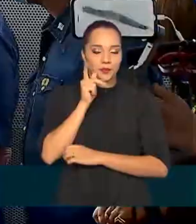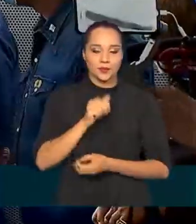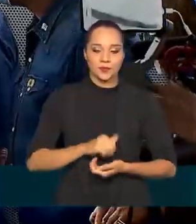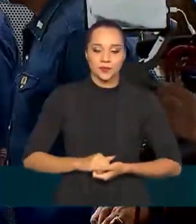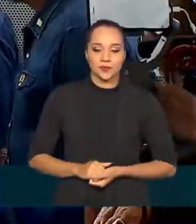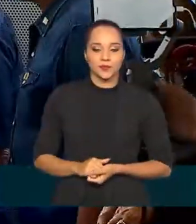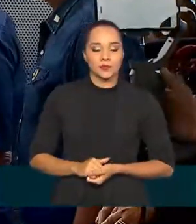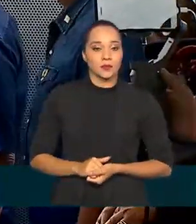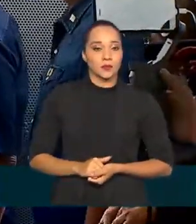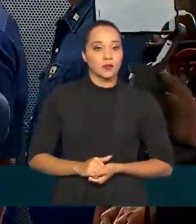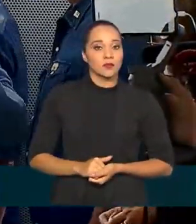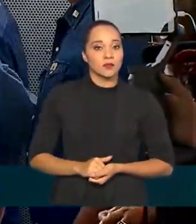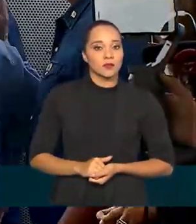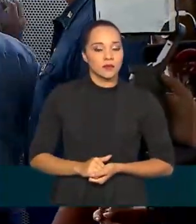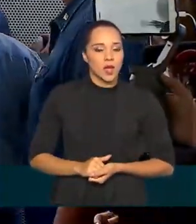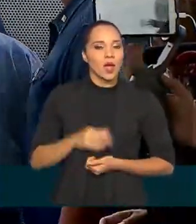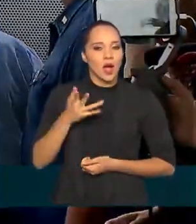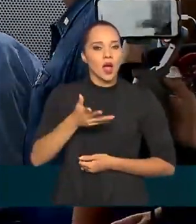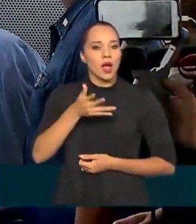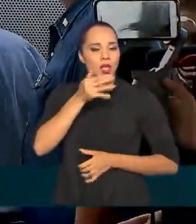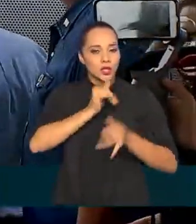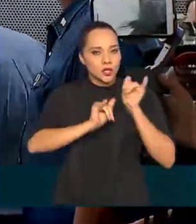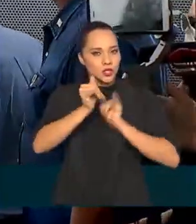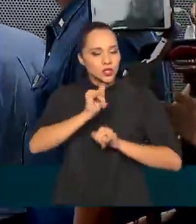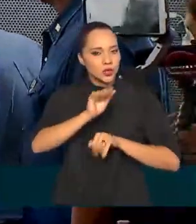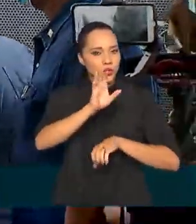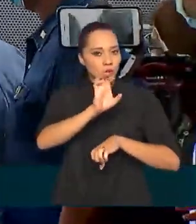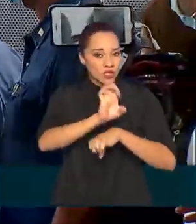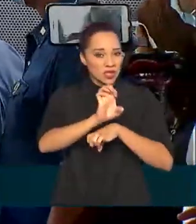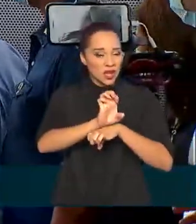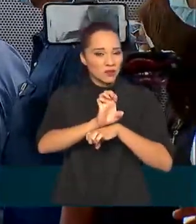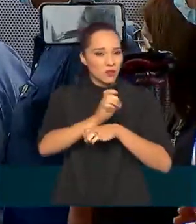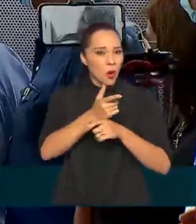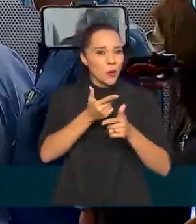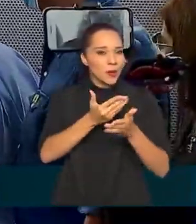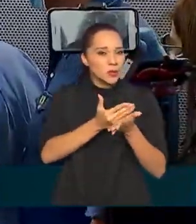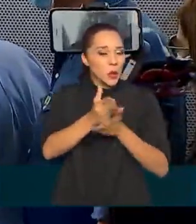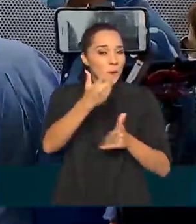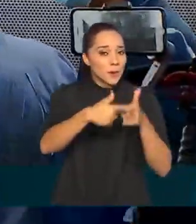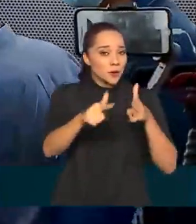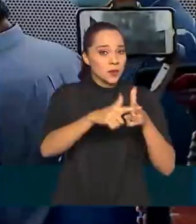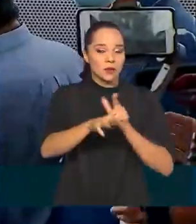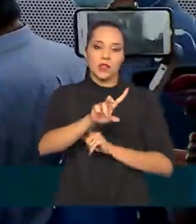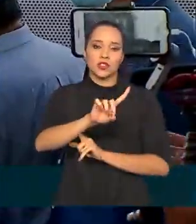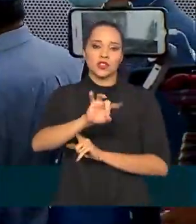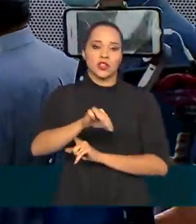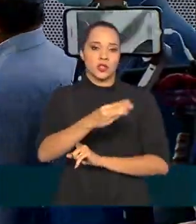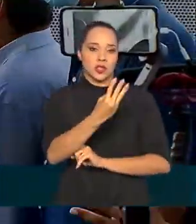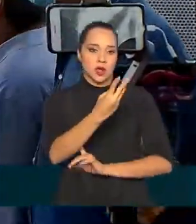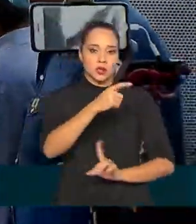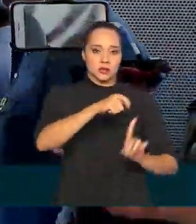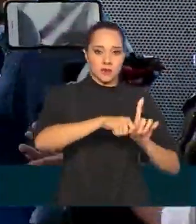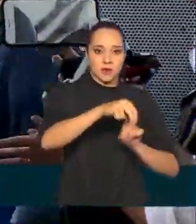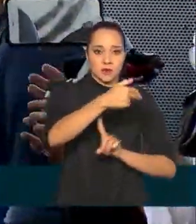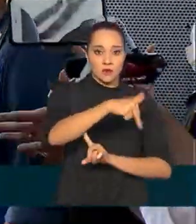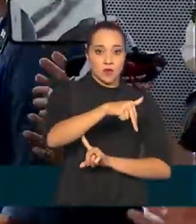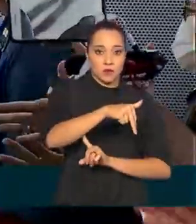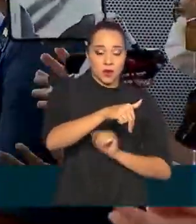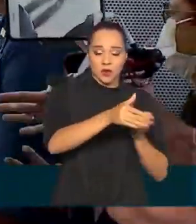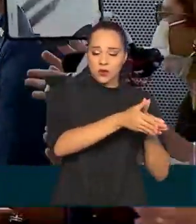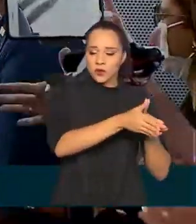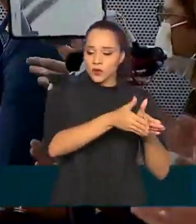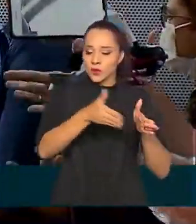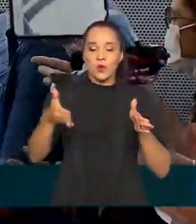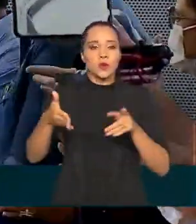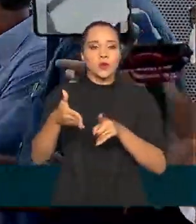O fornecimento de energia no estado começou a ser interrompido no dia 3 de novembro. Desde então, o apagão